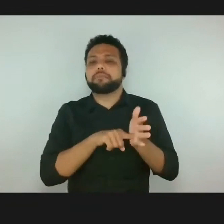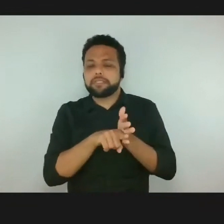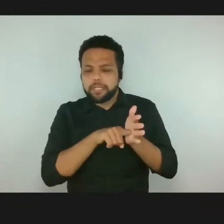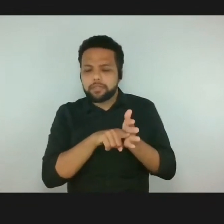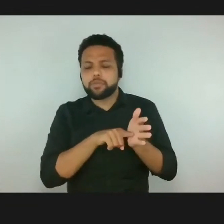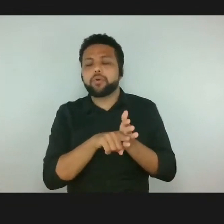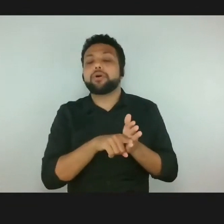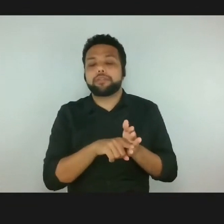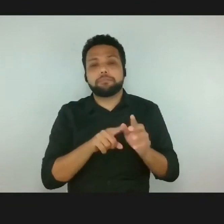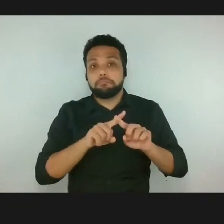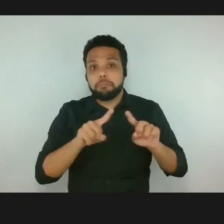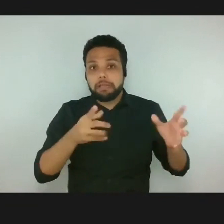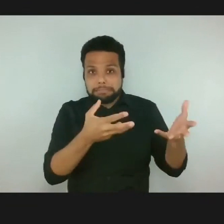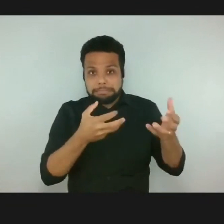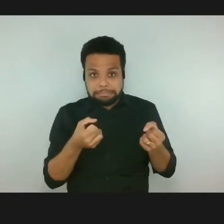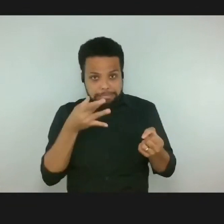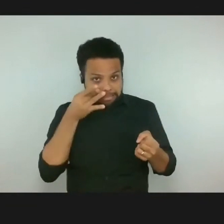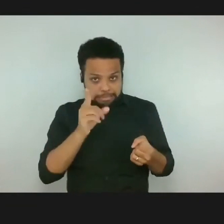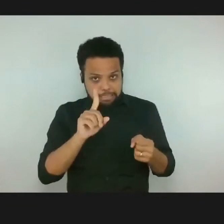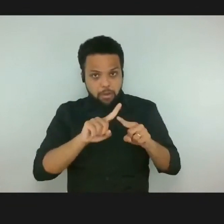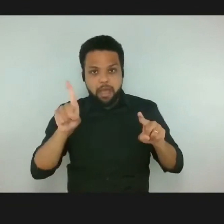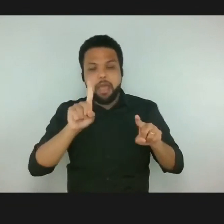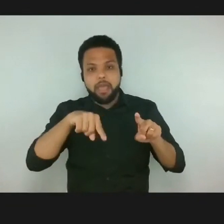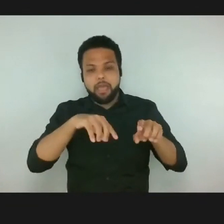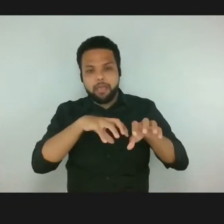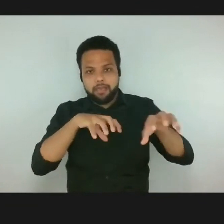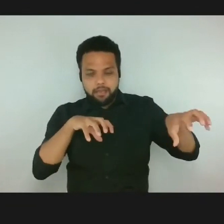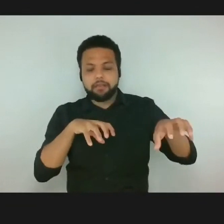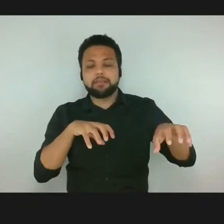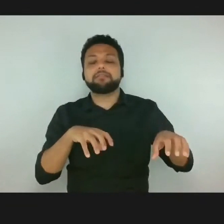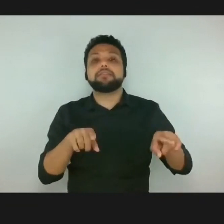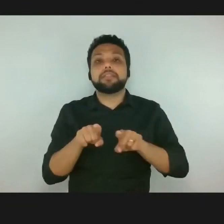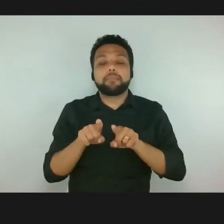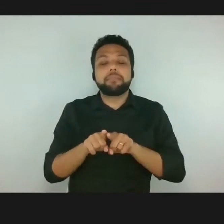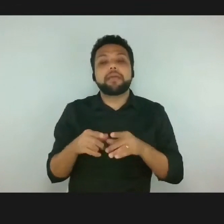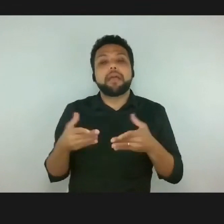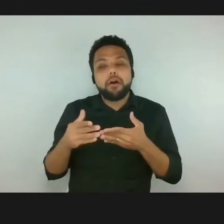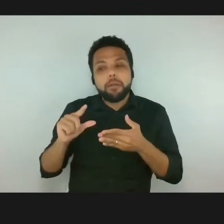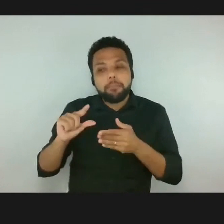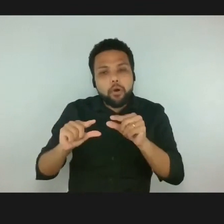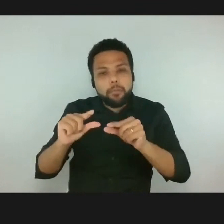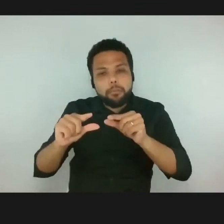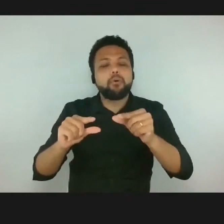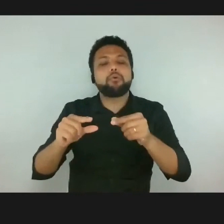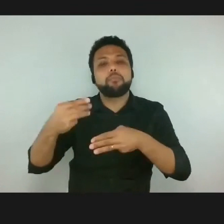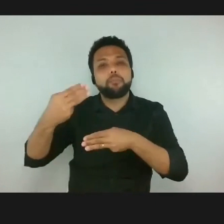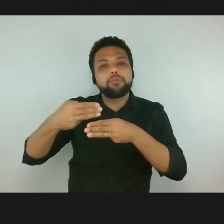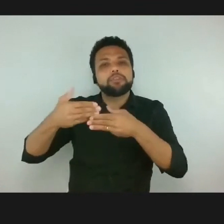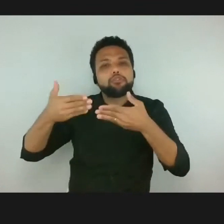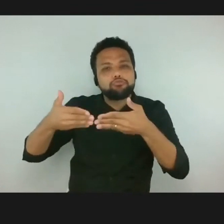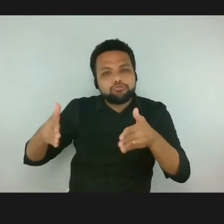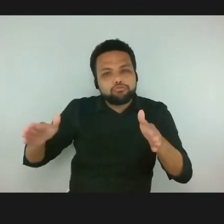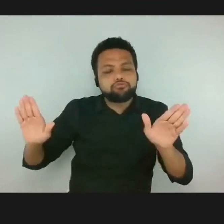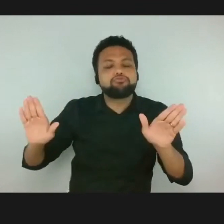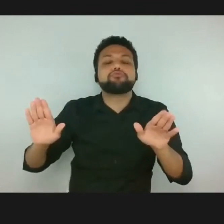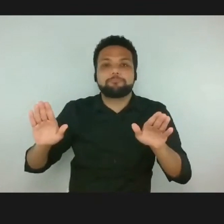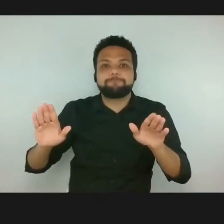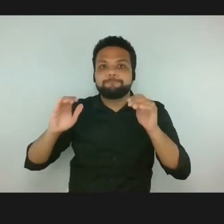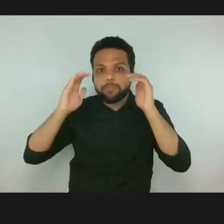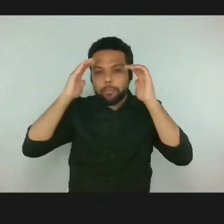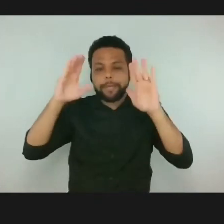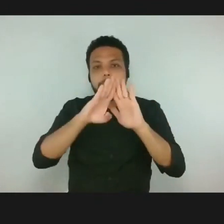museu agora, aos poucos, está sendo reaberto também para as atividades presenciais, seguindo todos os